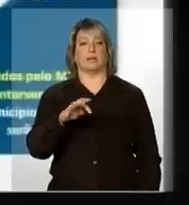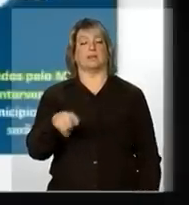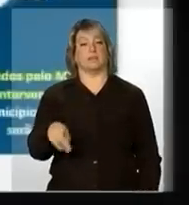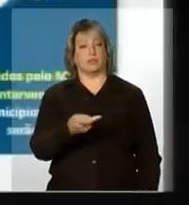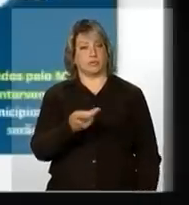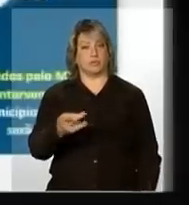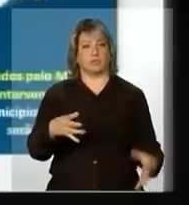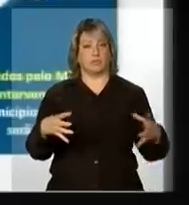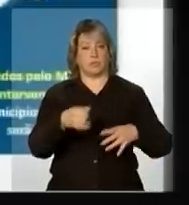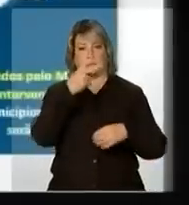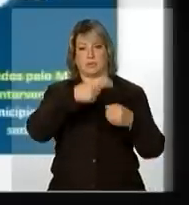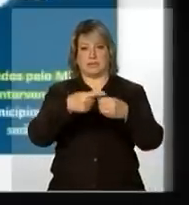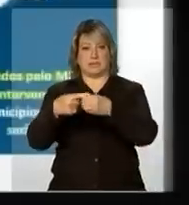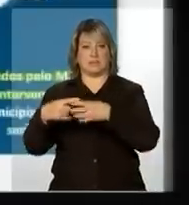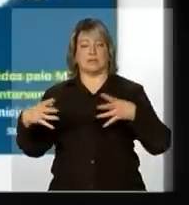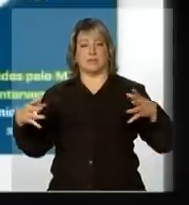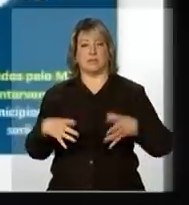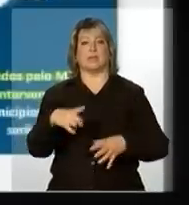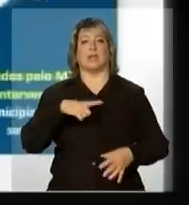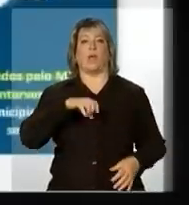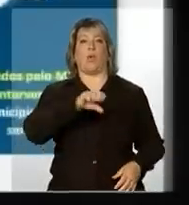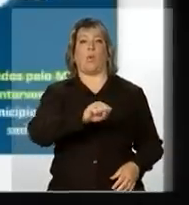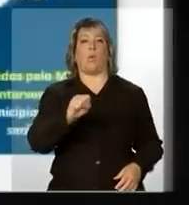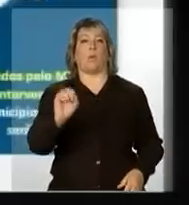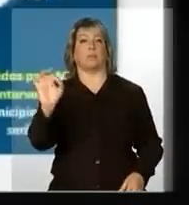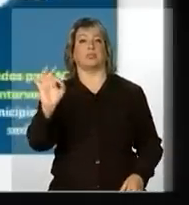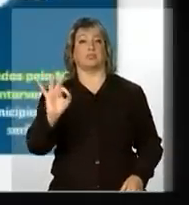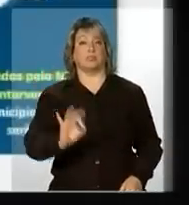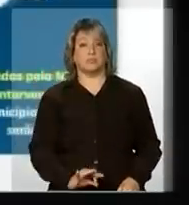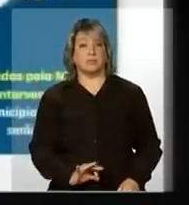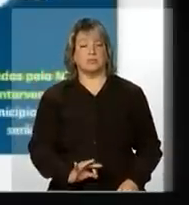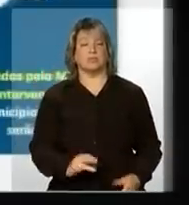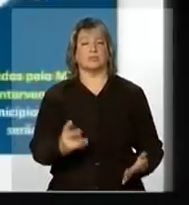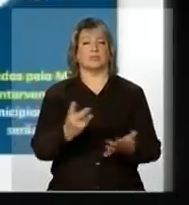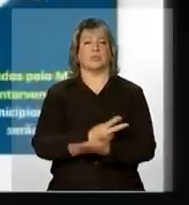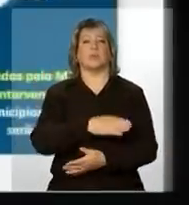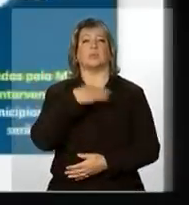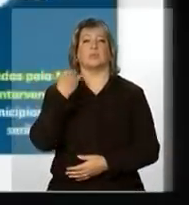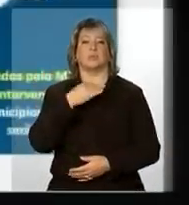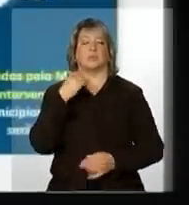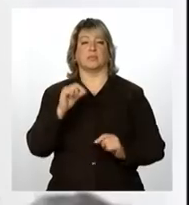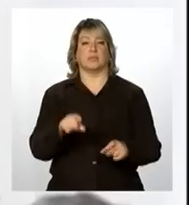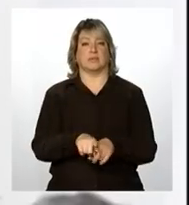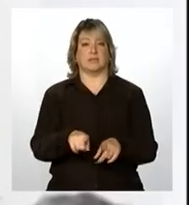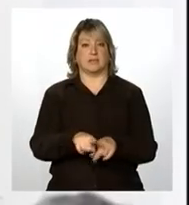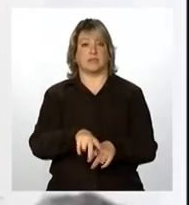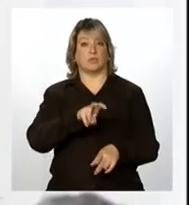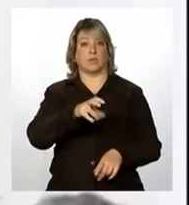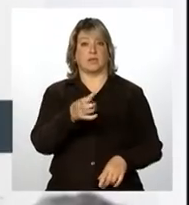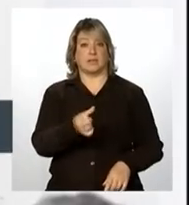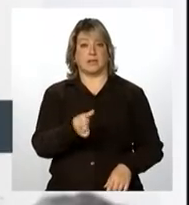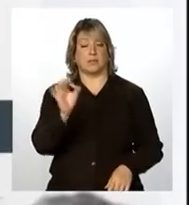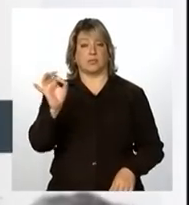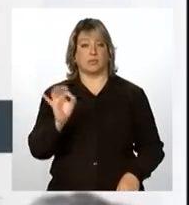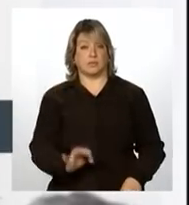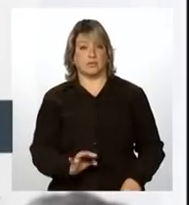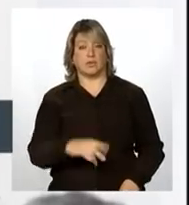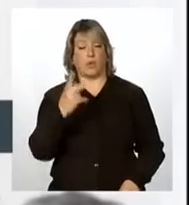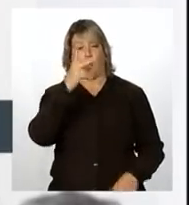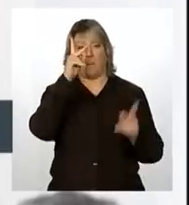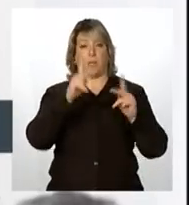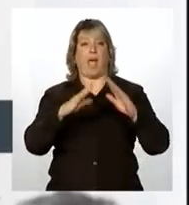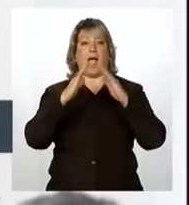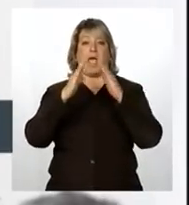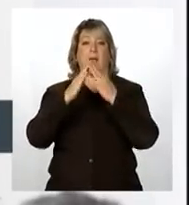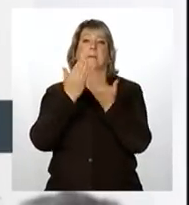municípios representam 88% dos óbitos e 56% das populações que ficaram